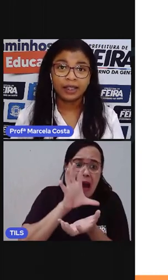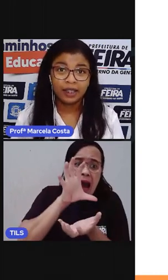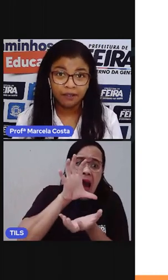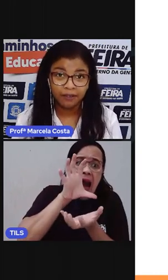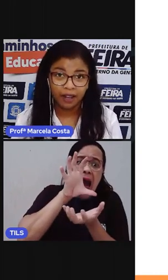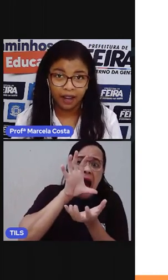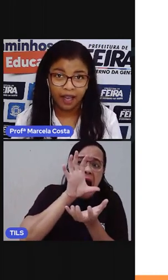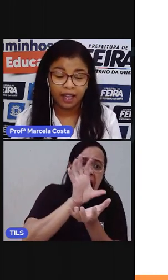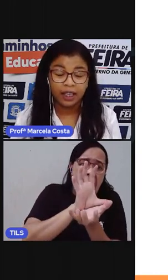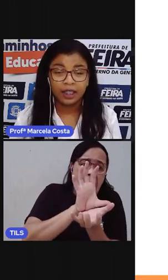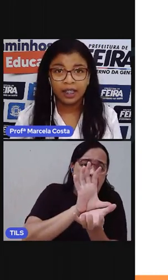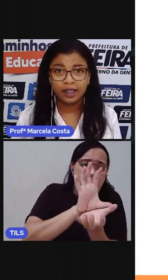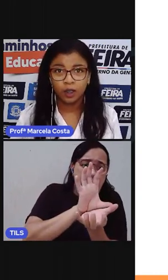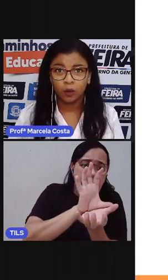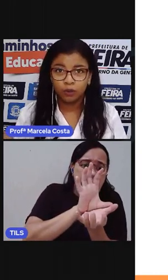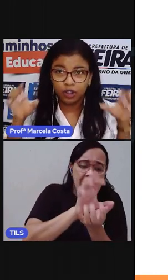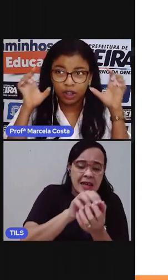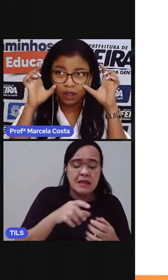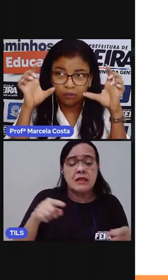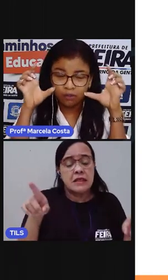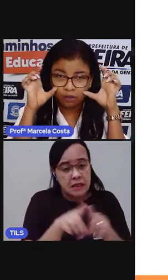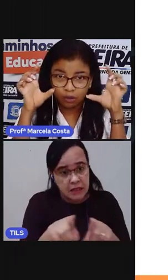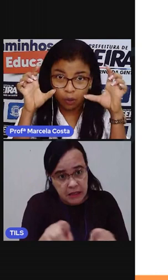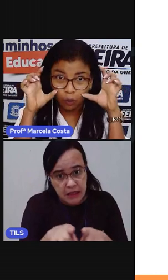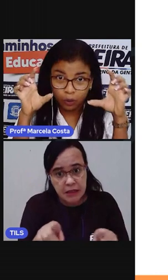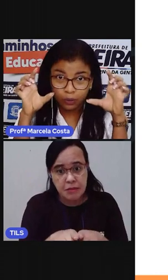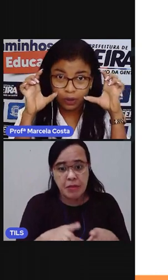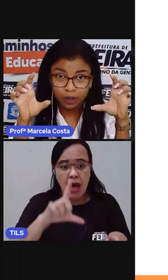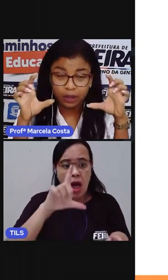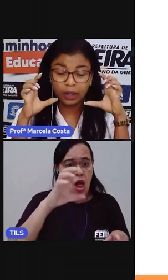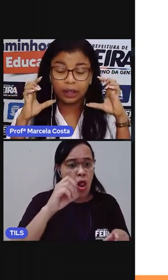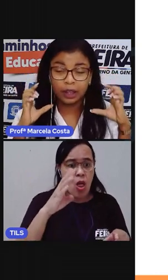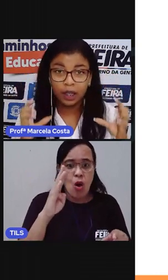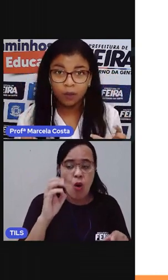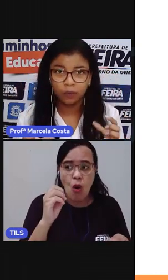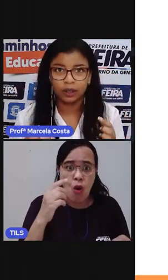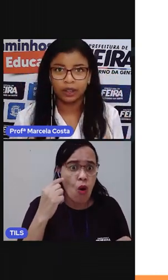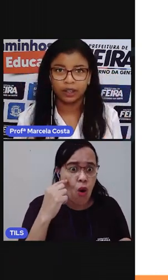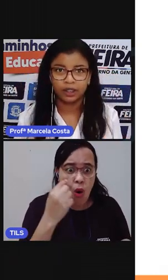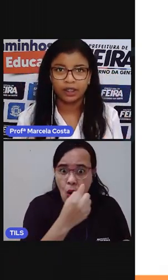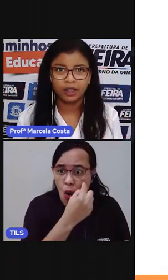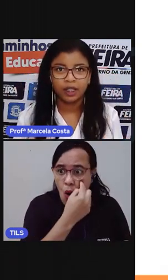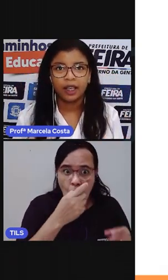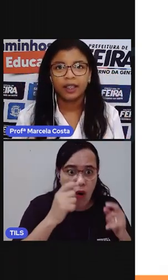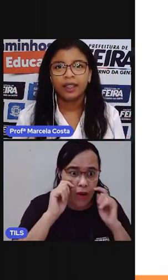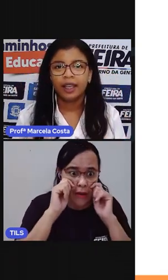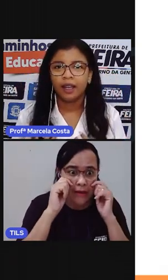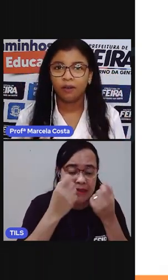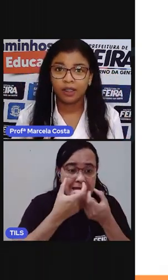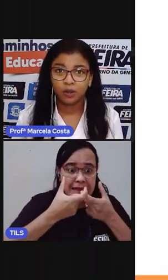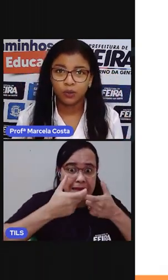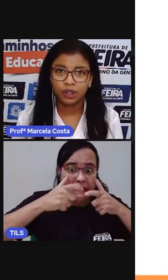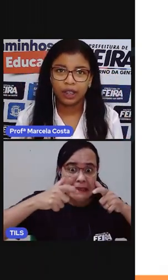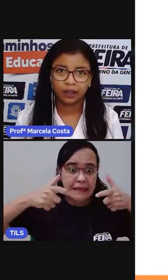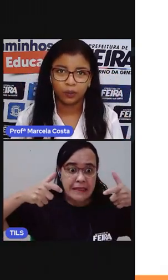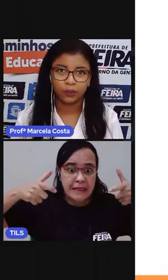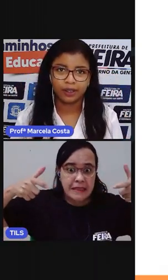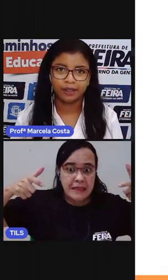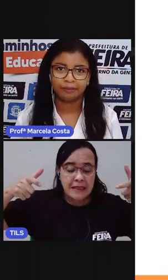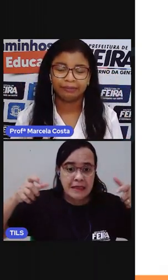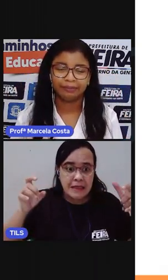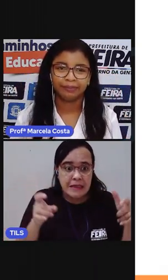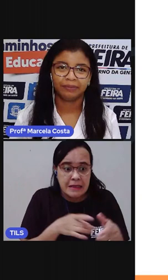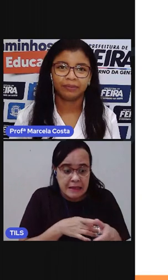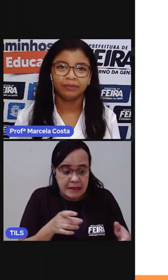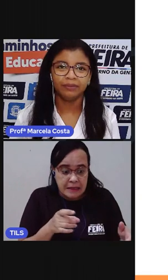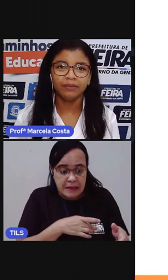Sem falar que esse lobo tinha uns olhos tão grandes que eram assustadores.